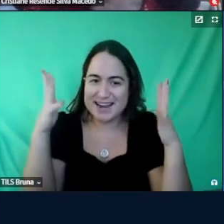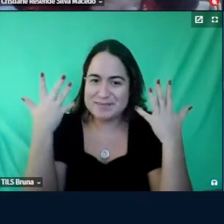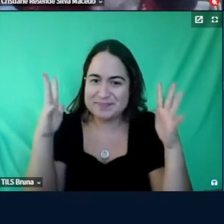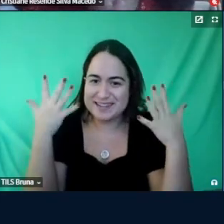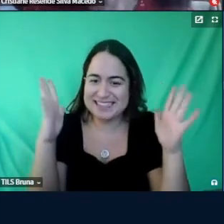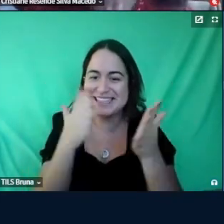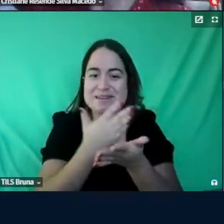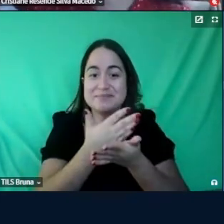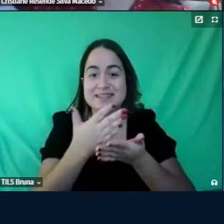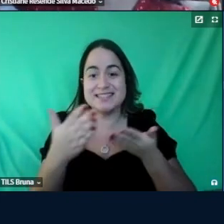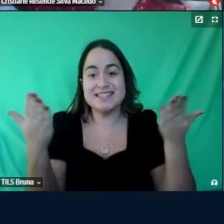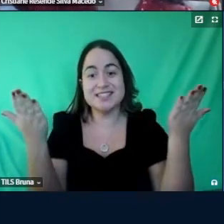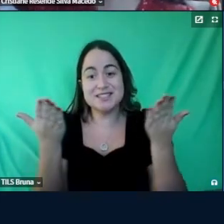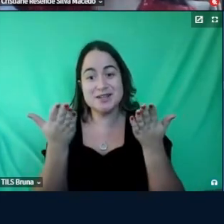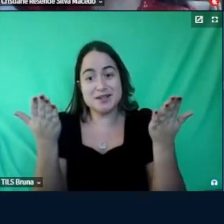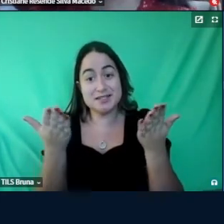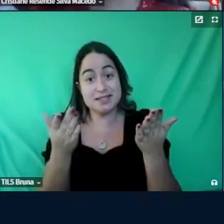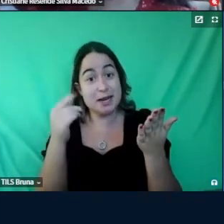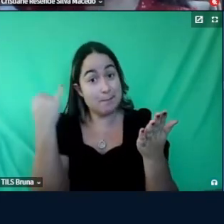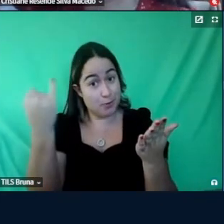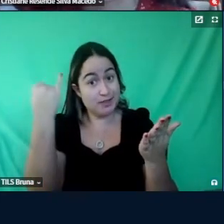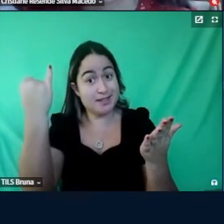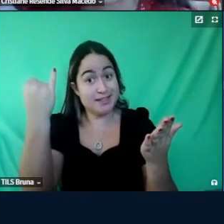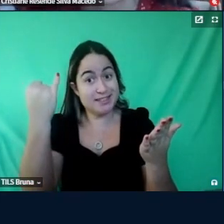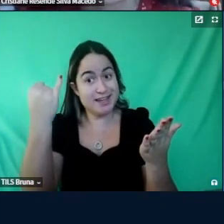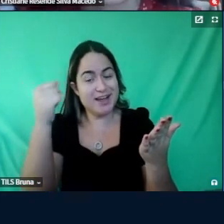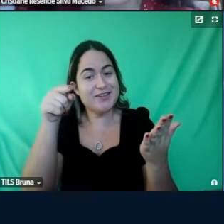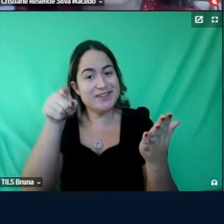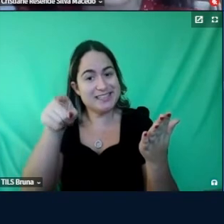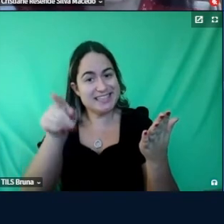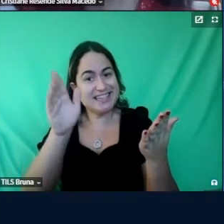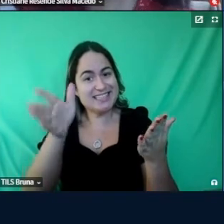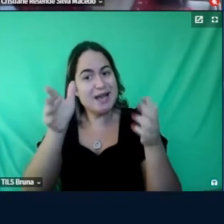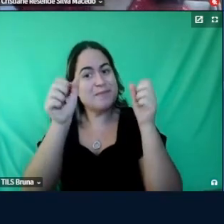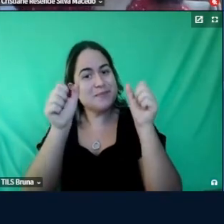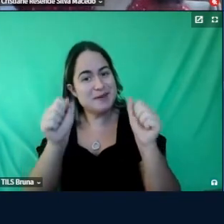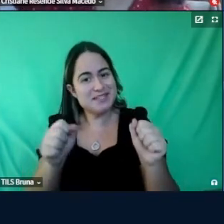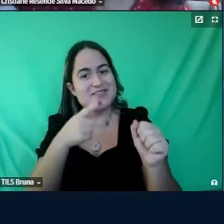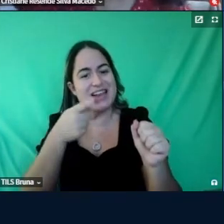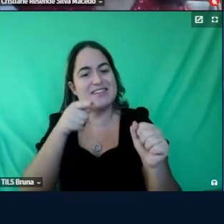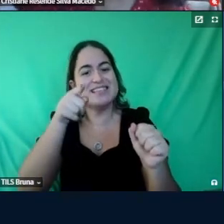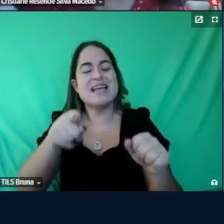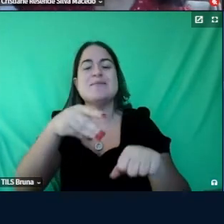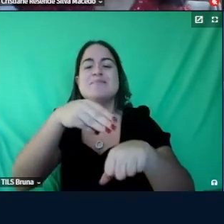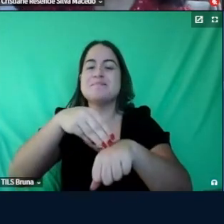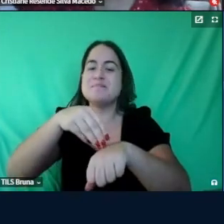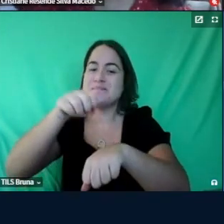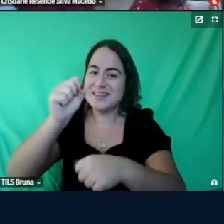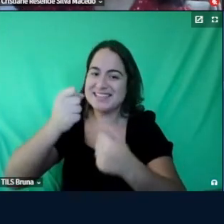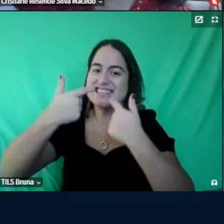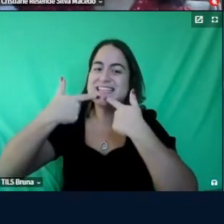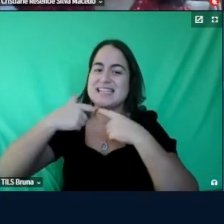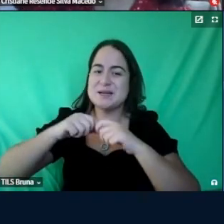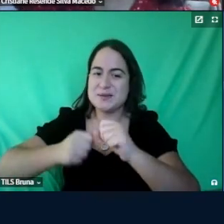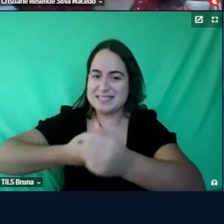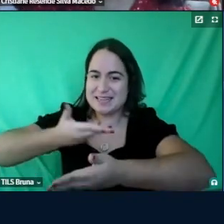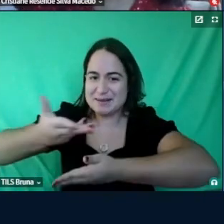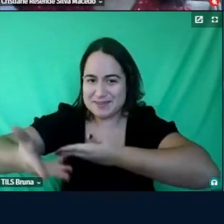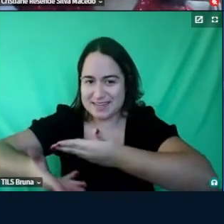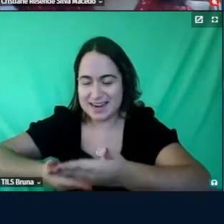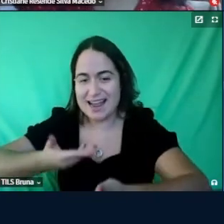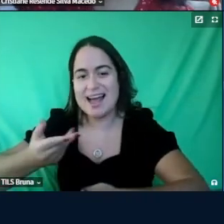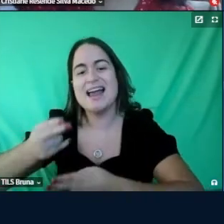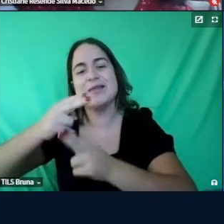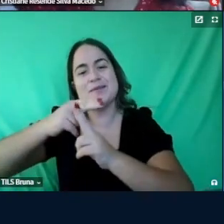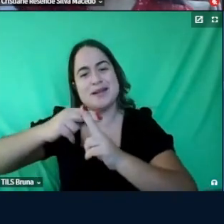hoje importante você já pode dizer que você é mestre em linguística aplicada pela Universidade de Brasil